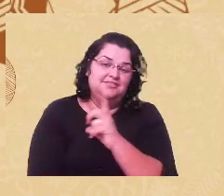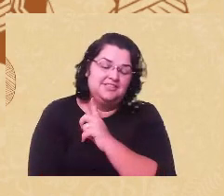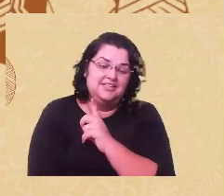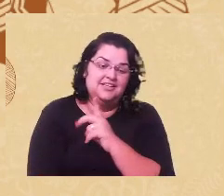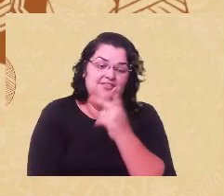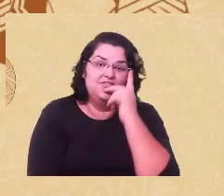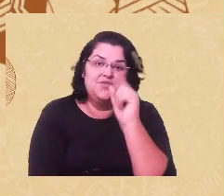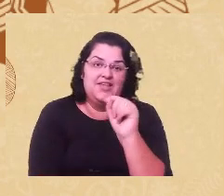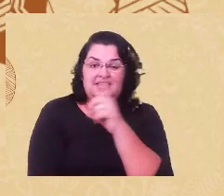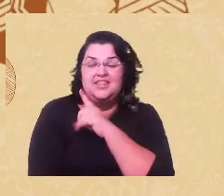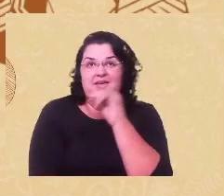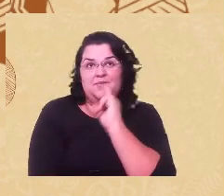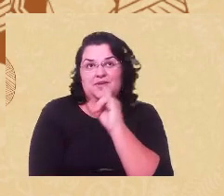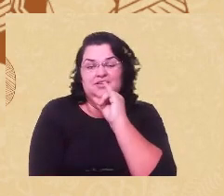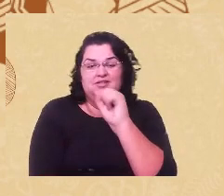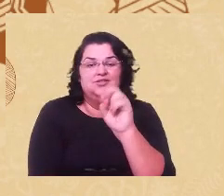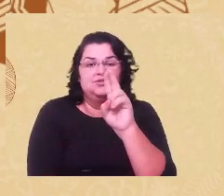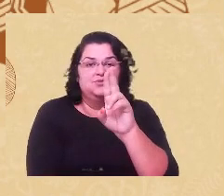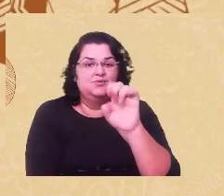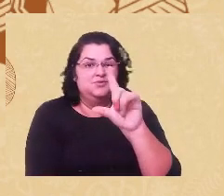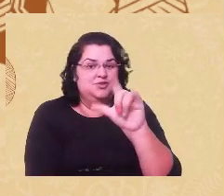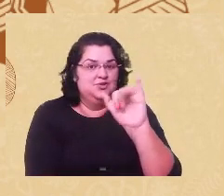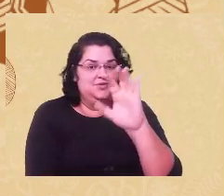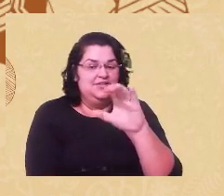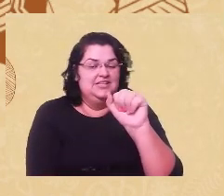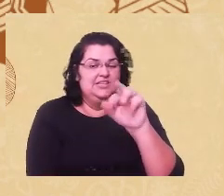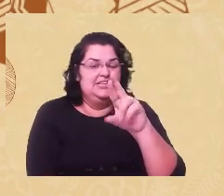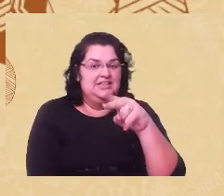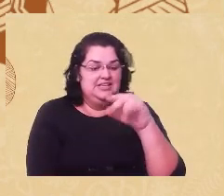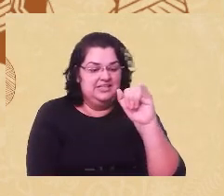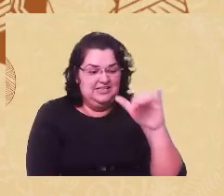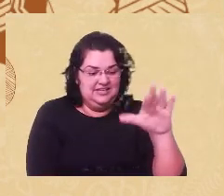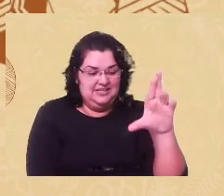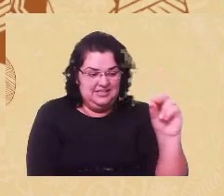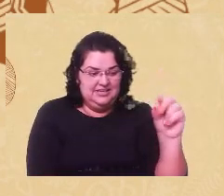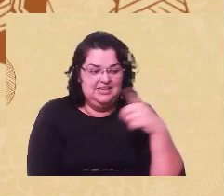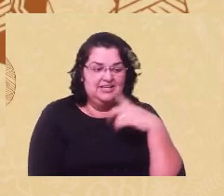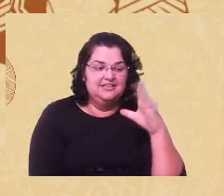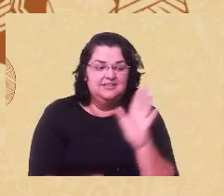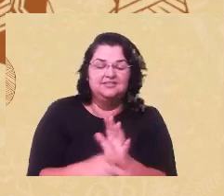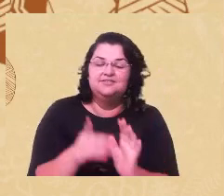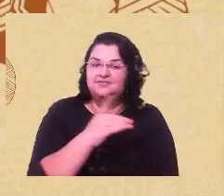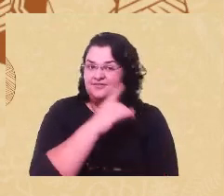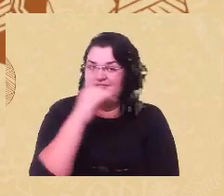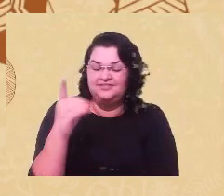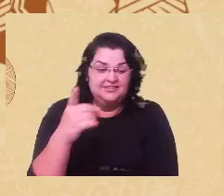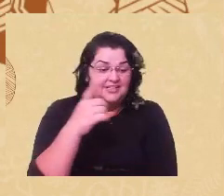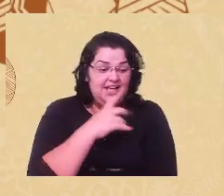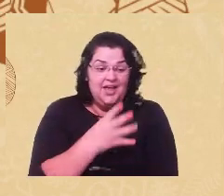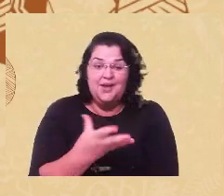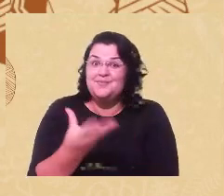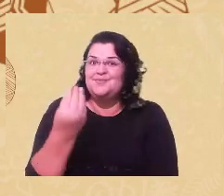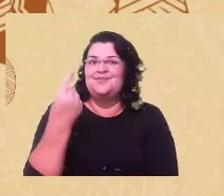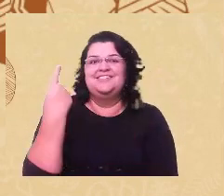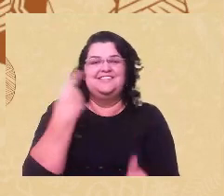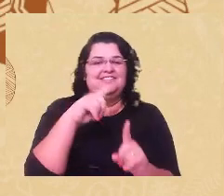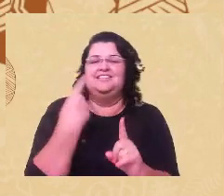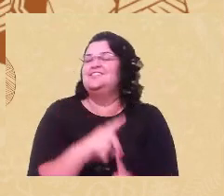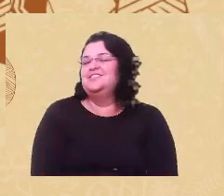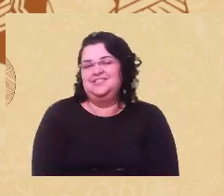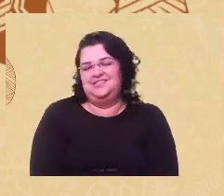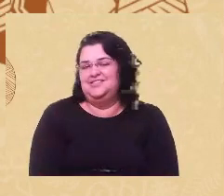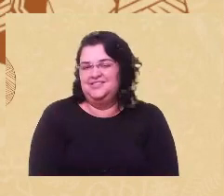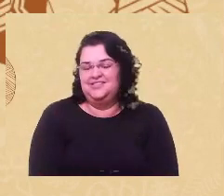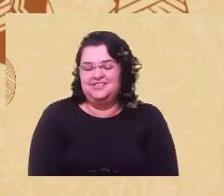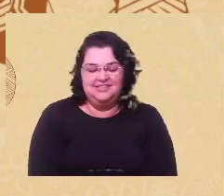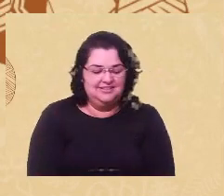por exemplo da Sueli Carneiro que escreveu uma tese a partir da perspectiva Foucaultiana nossa a gente tem muitas críticas aí quando a vai falar da